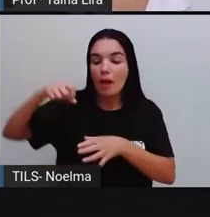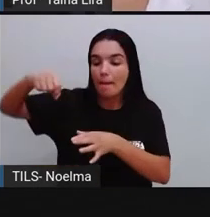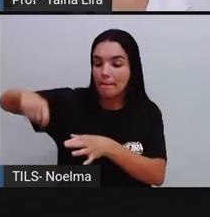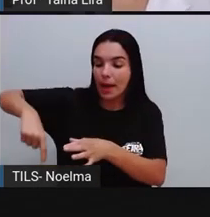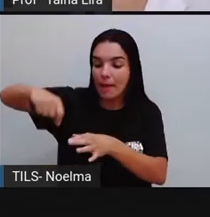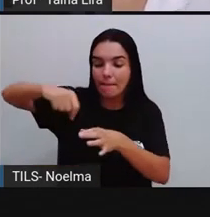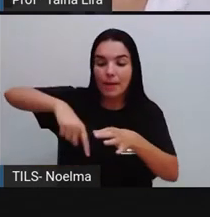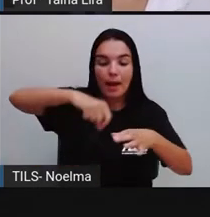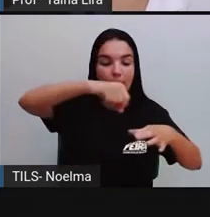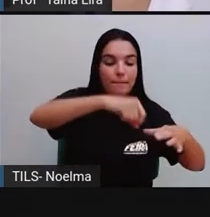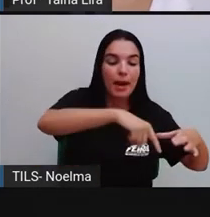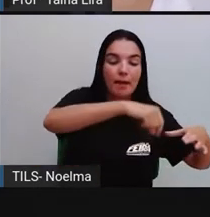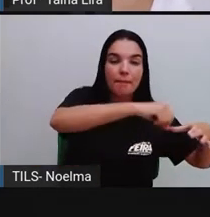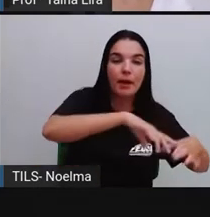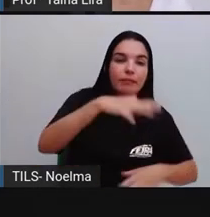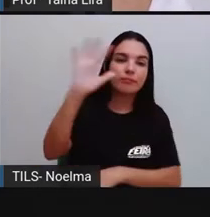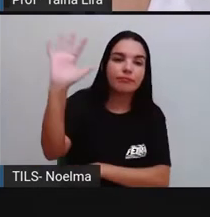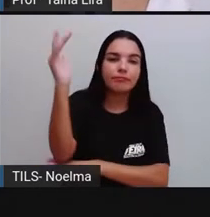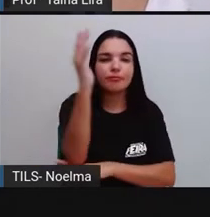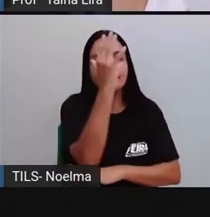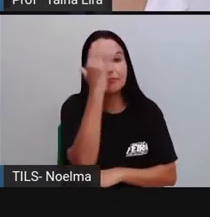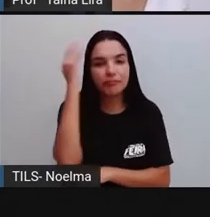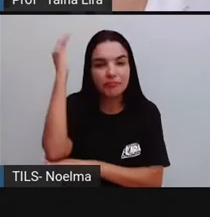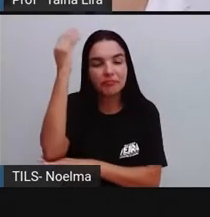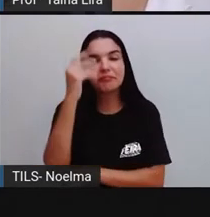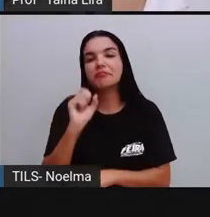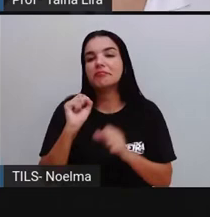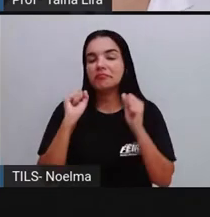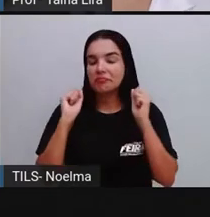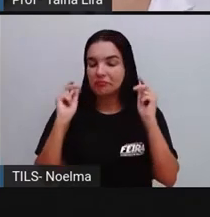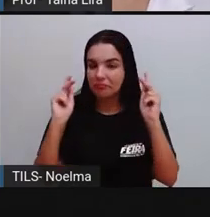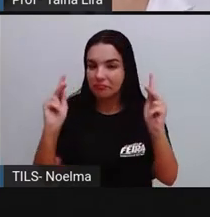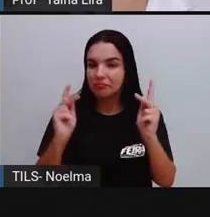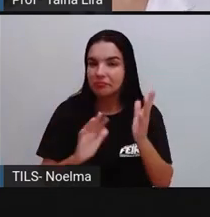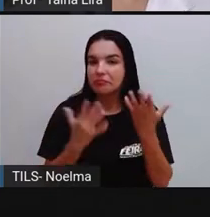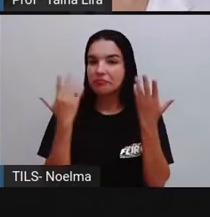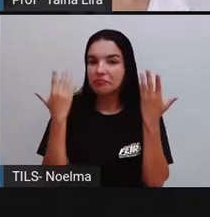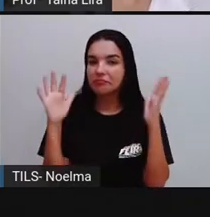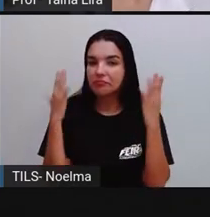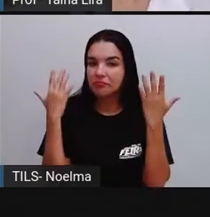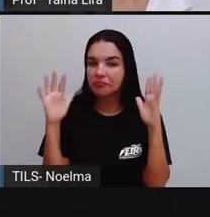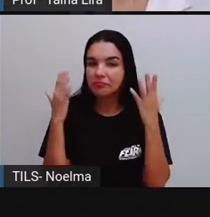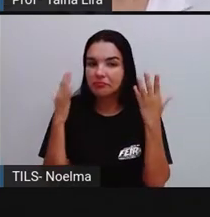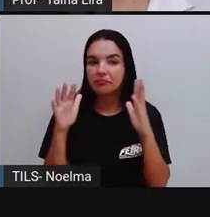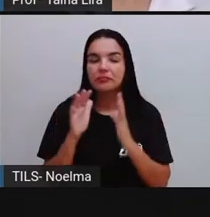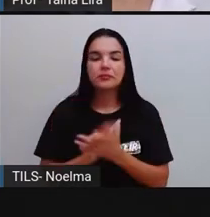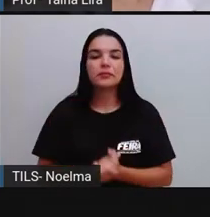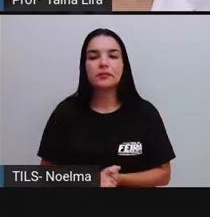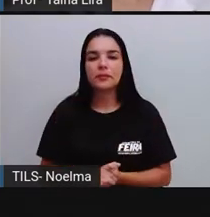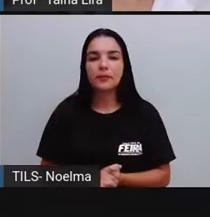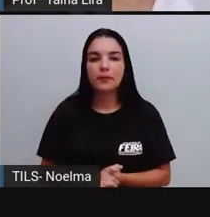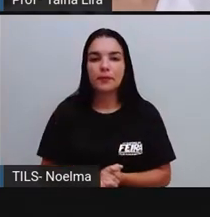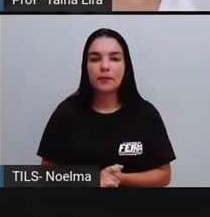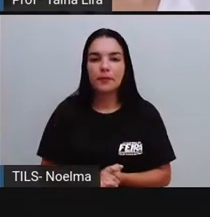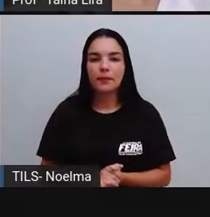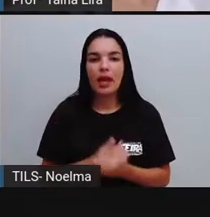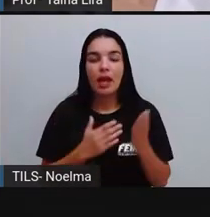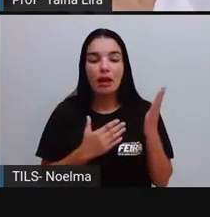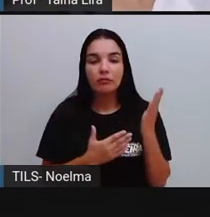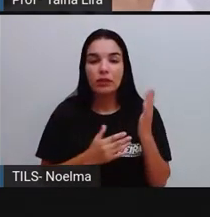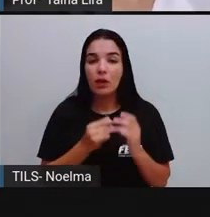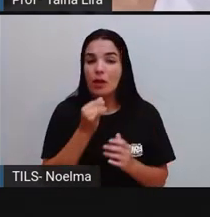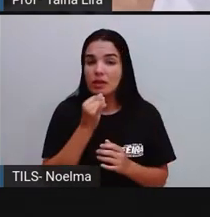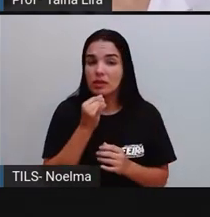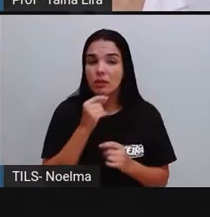Fez uma semana lá de ações de preservação do meio ambiente. Mas eu estou trazendo esse exemplo